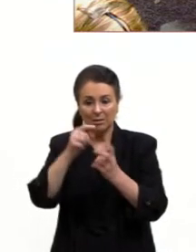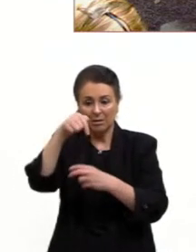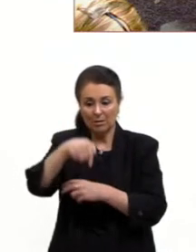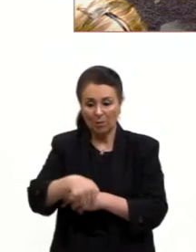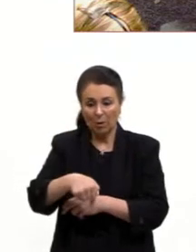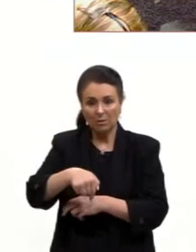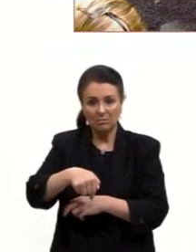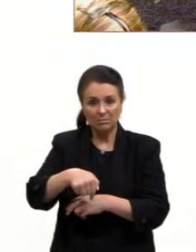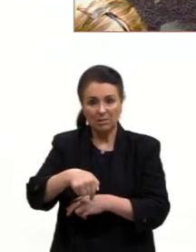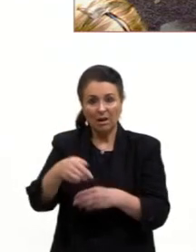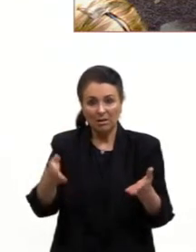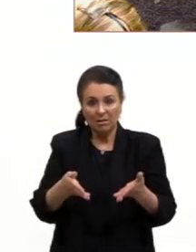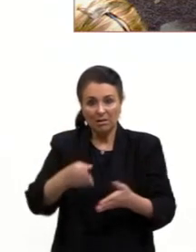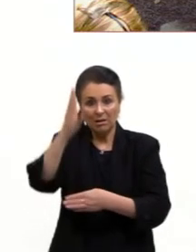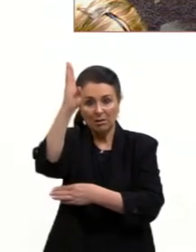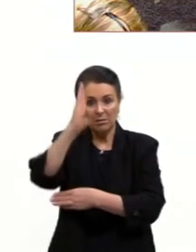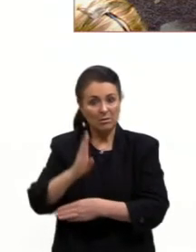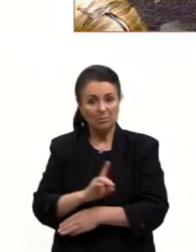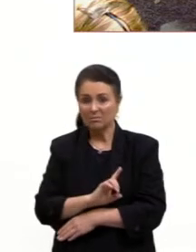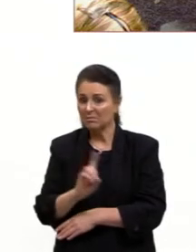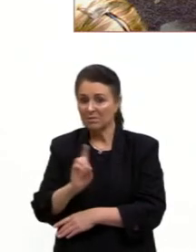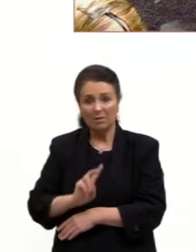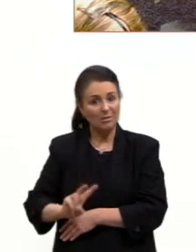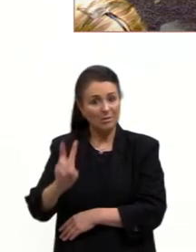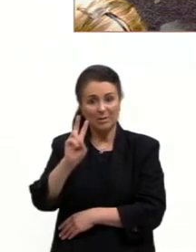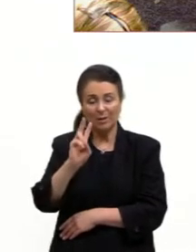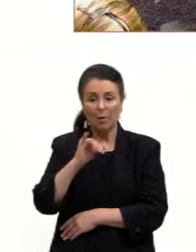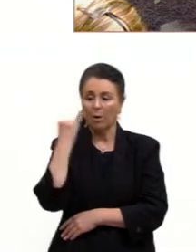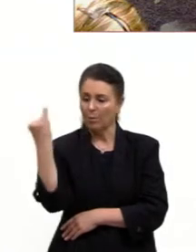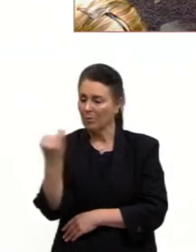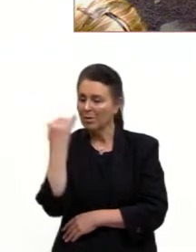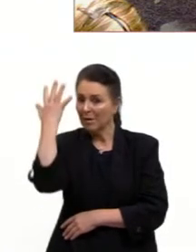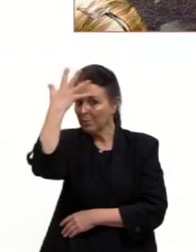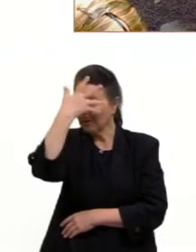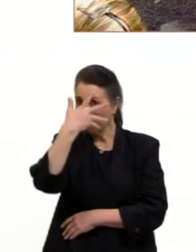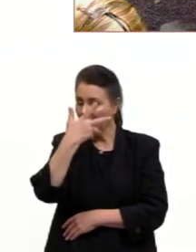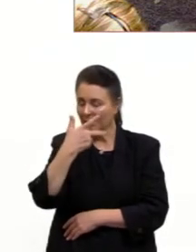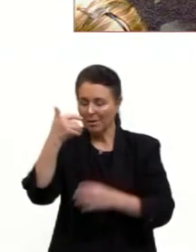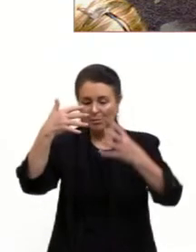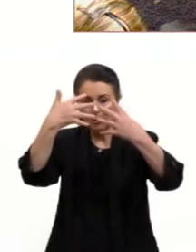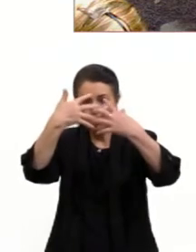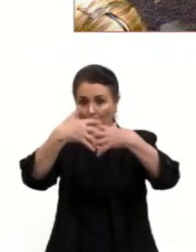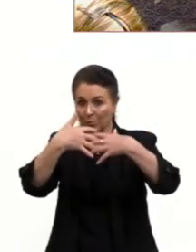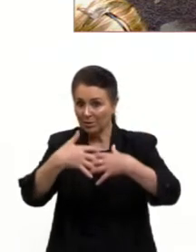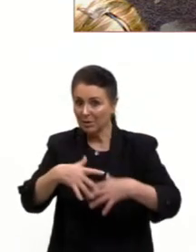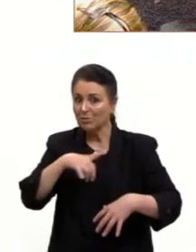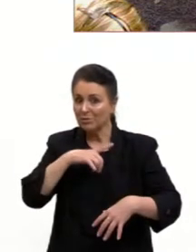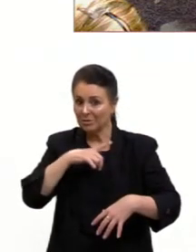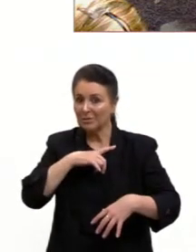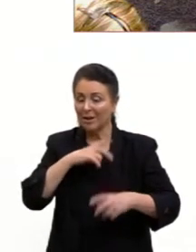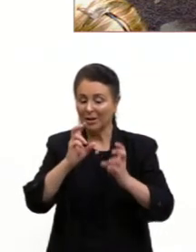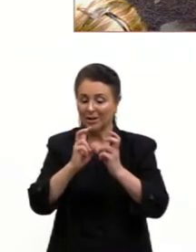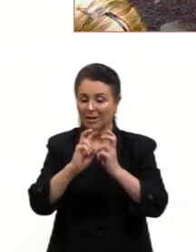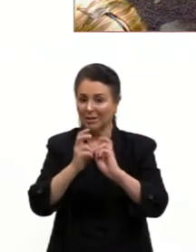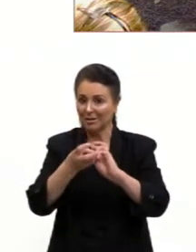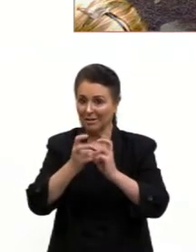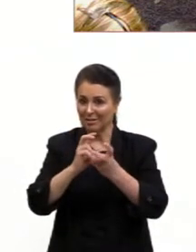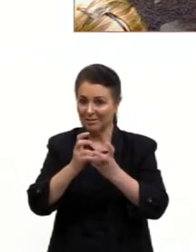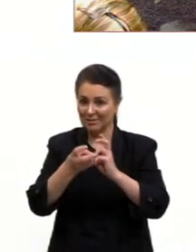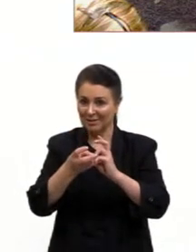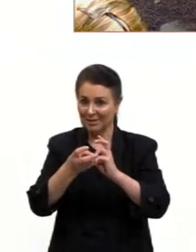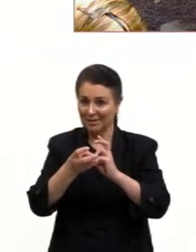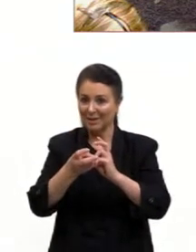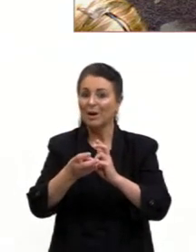valorizamos a importância, a beleza, complexidade que a gente tem nessa expressão cultural aqui. Então, vamos